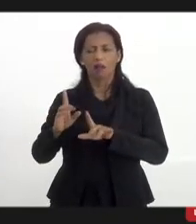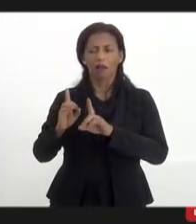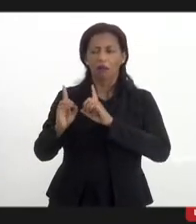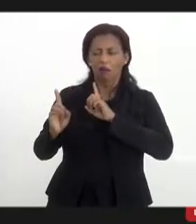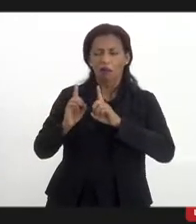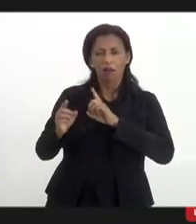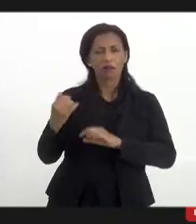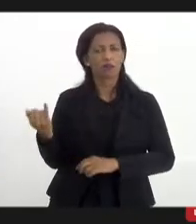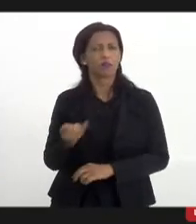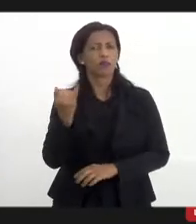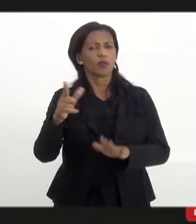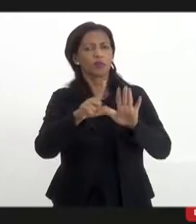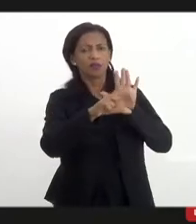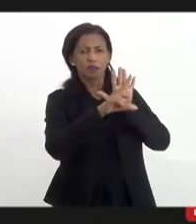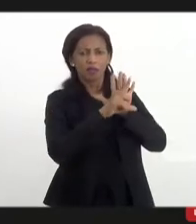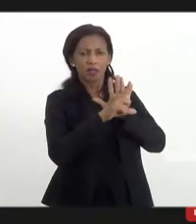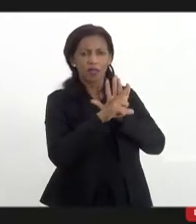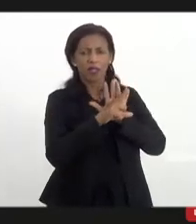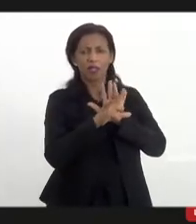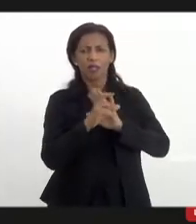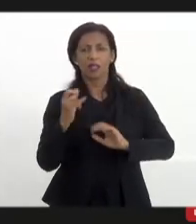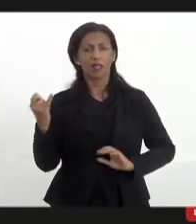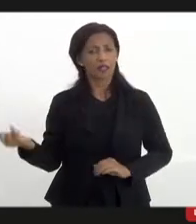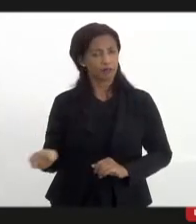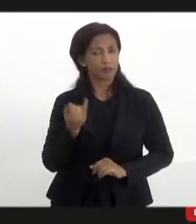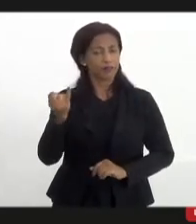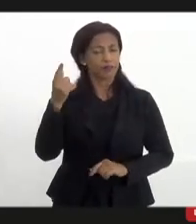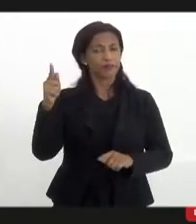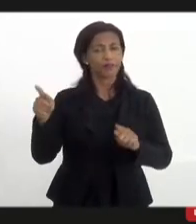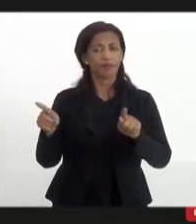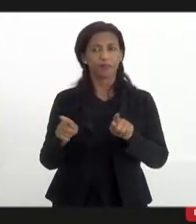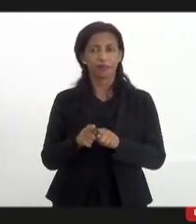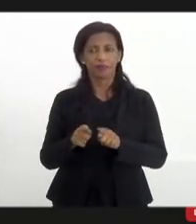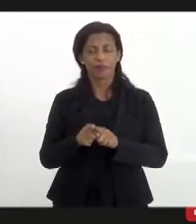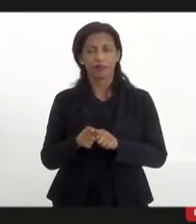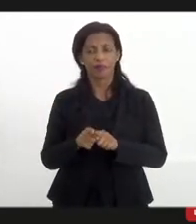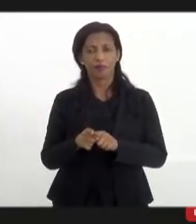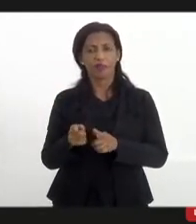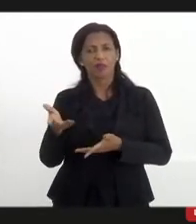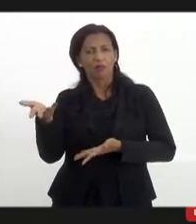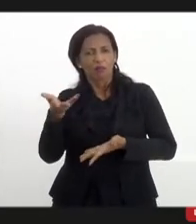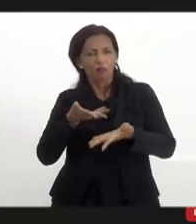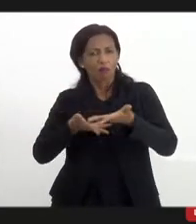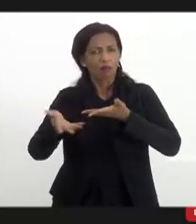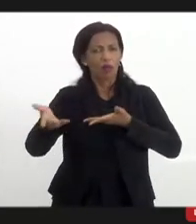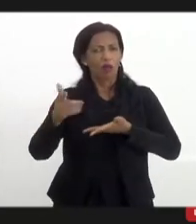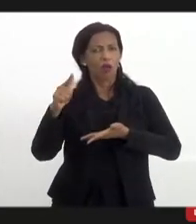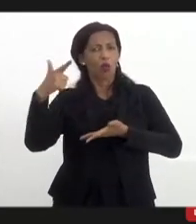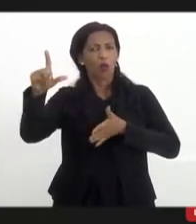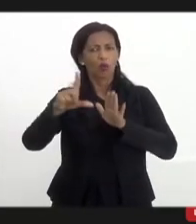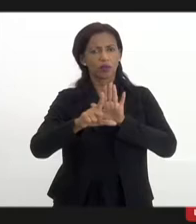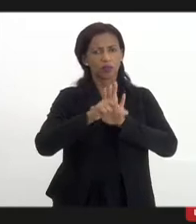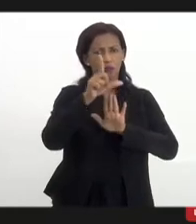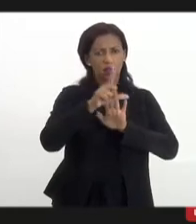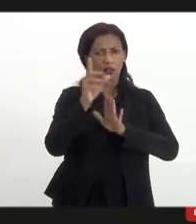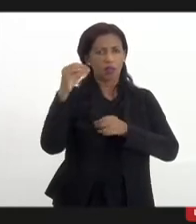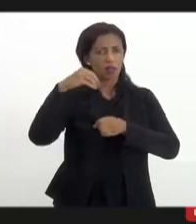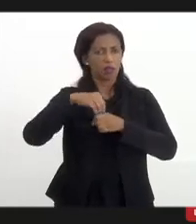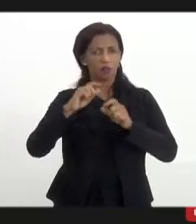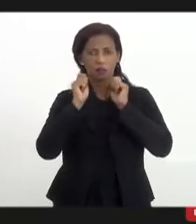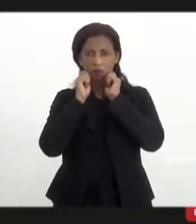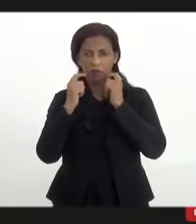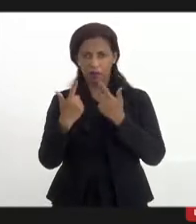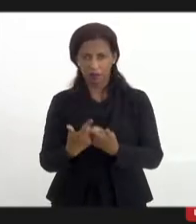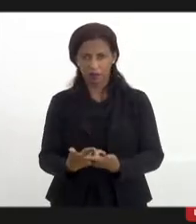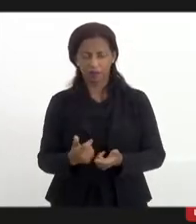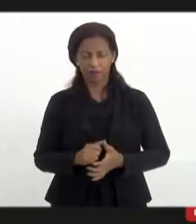a importância da lei, sobre a importância, inclusive, de passarmos também outras legislações dentro da LERD,